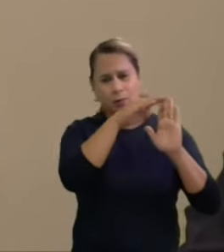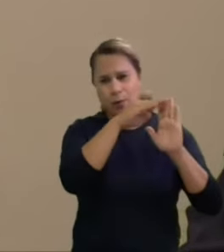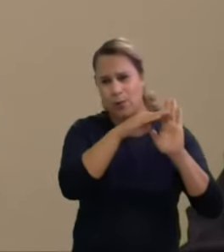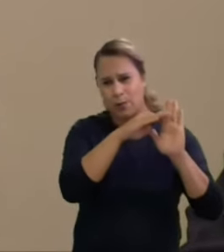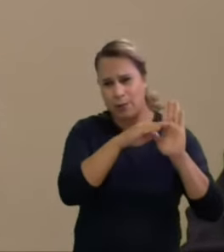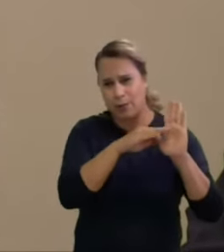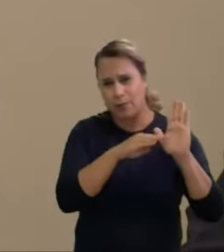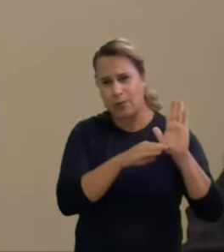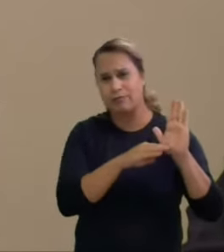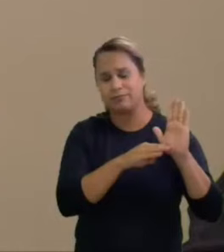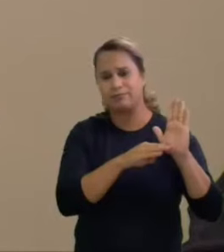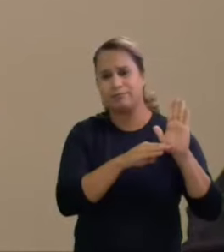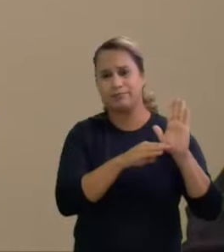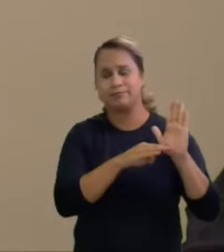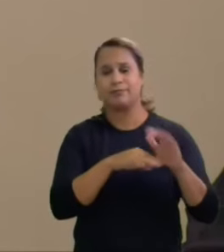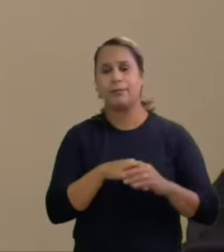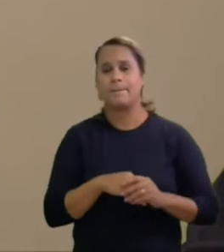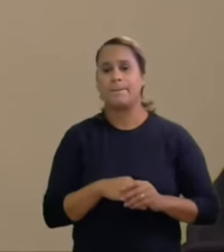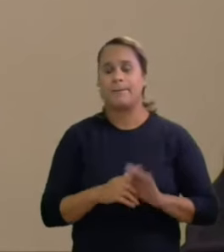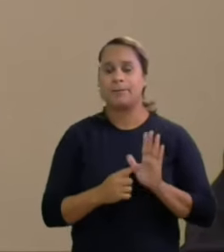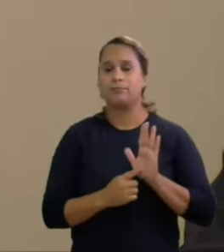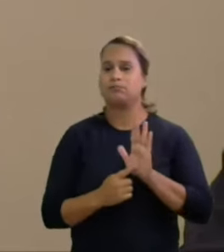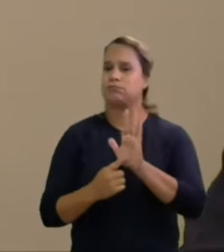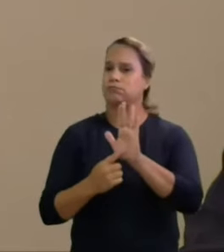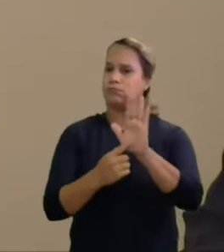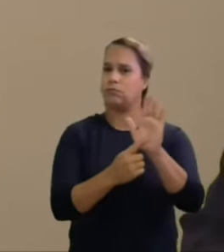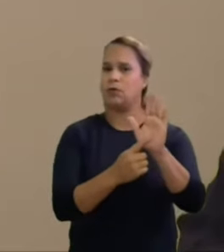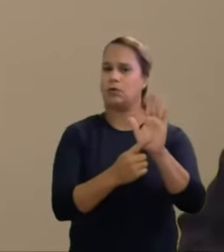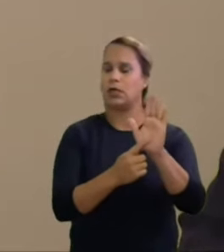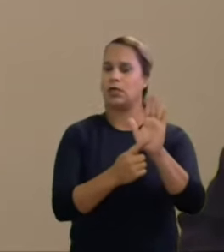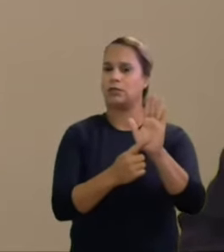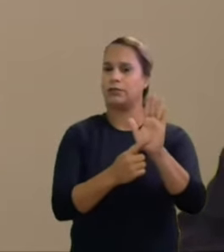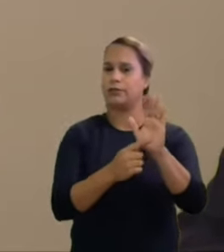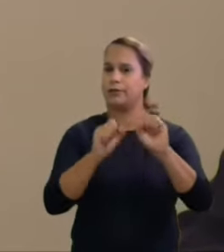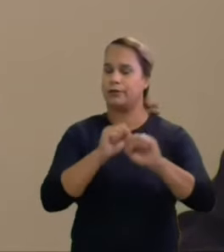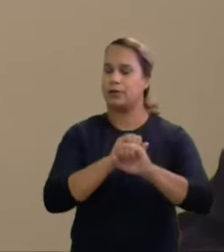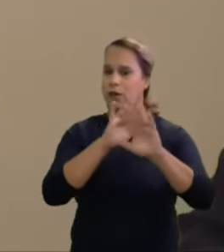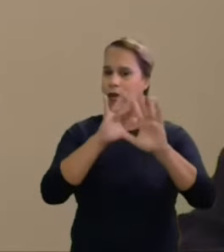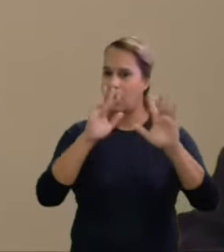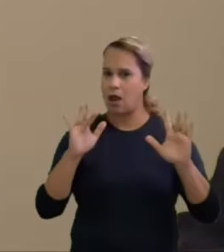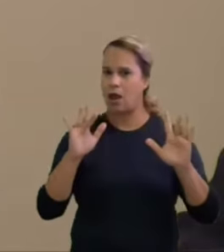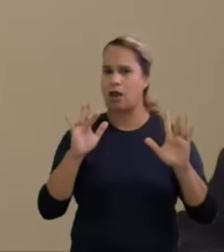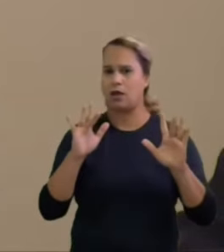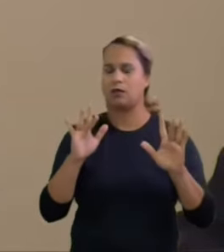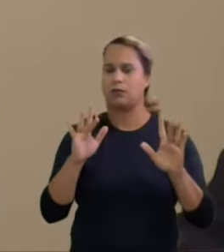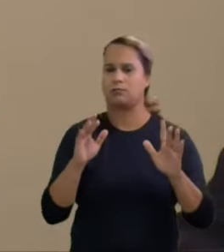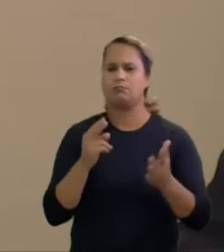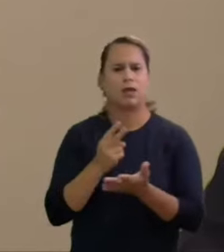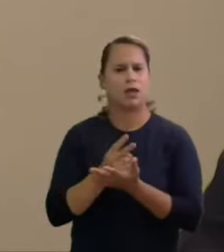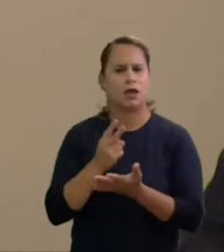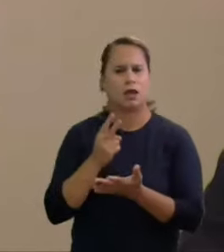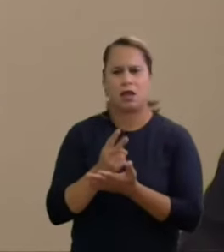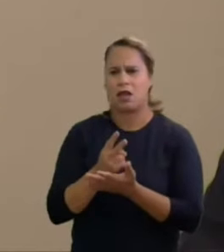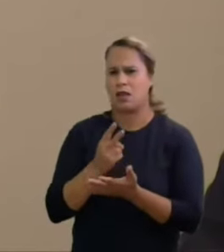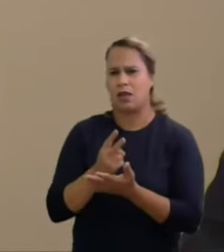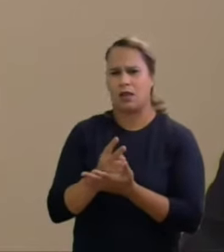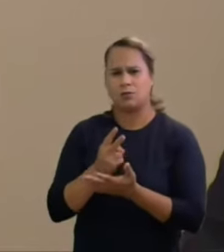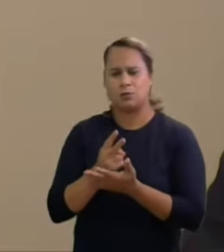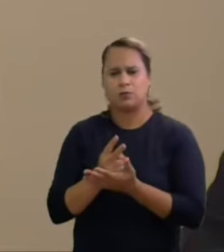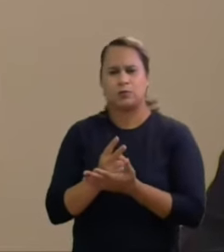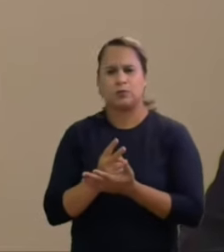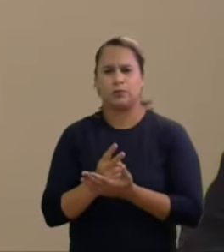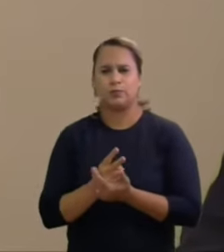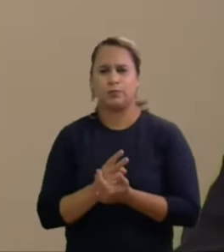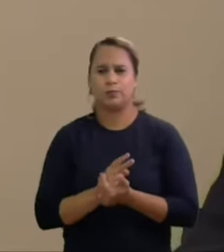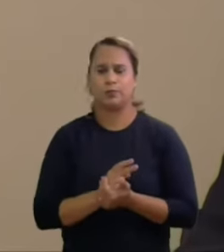devem ser postas em relevo mesmo que sejam inerentes e implícitas a qualquer julgamento do poder judiciário no estado